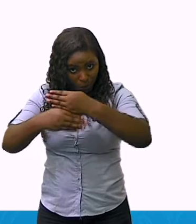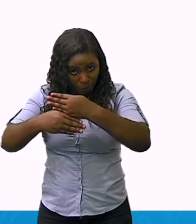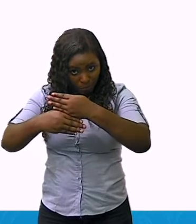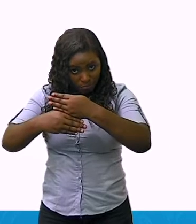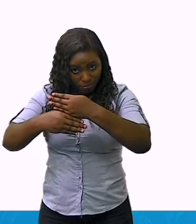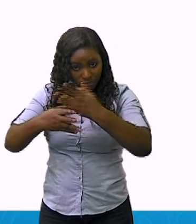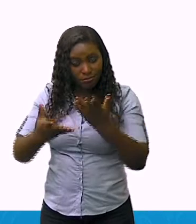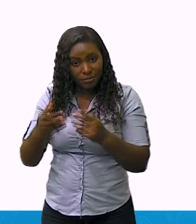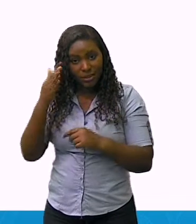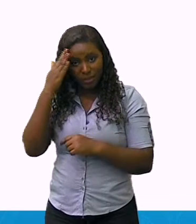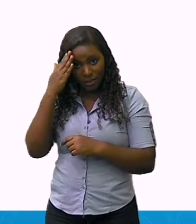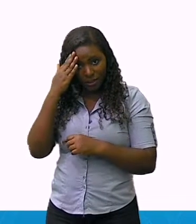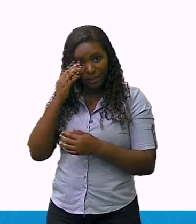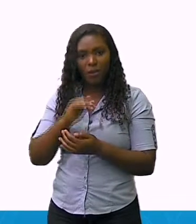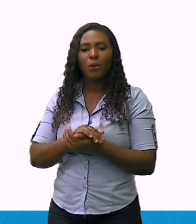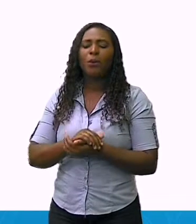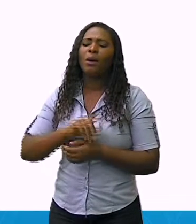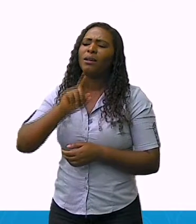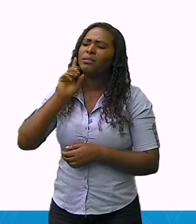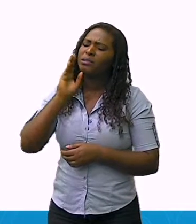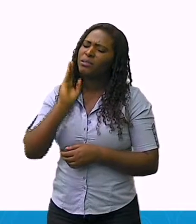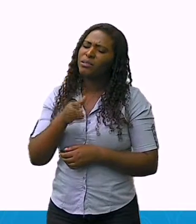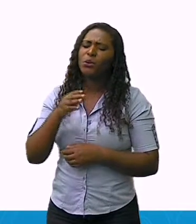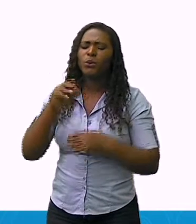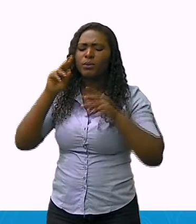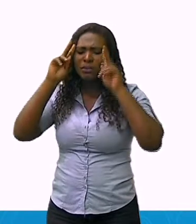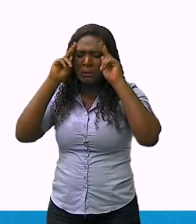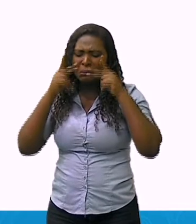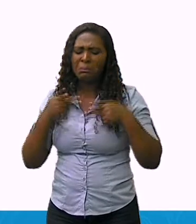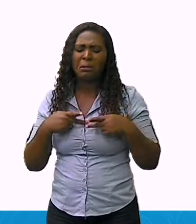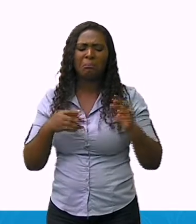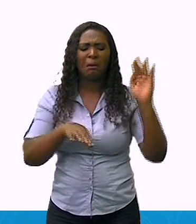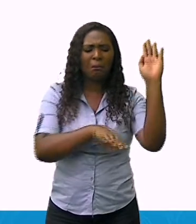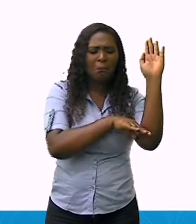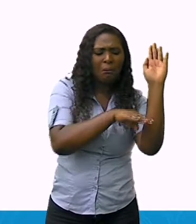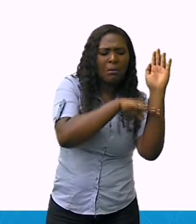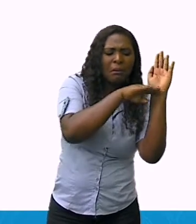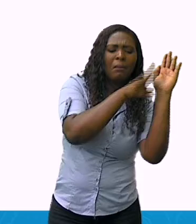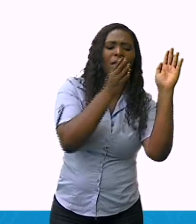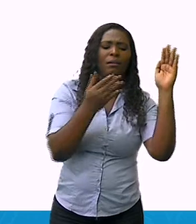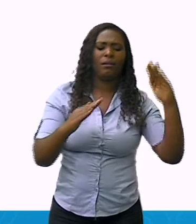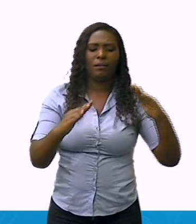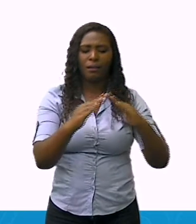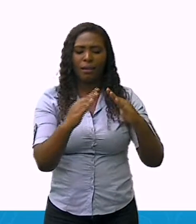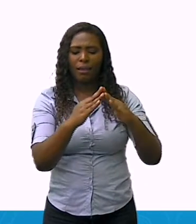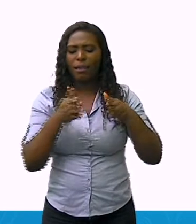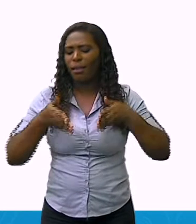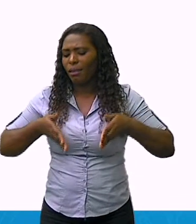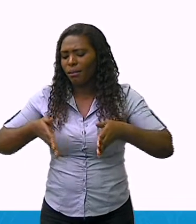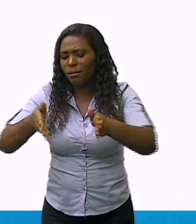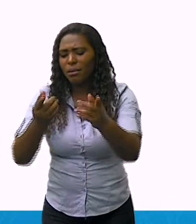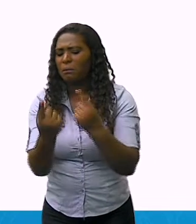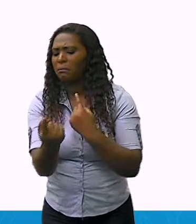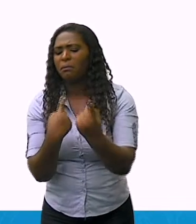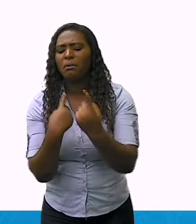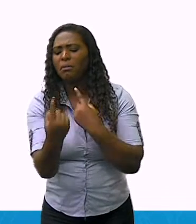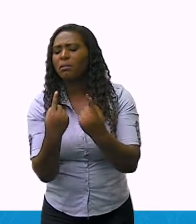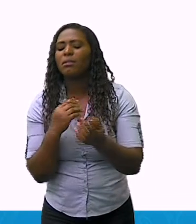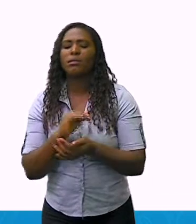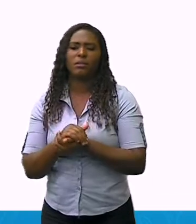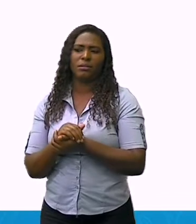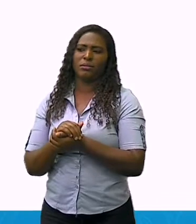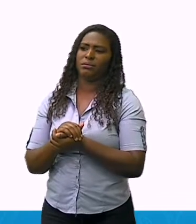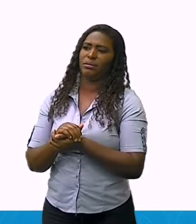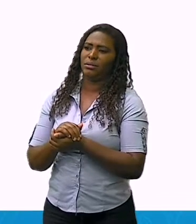ocorreram diversos tipos de intervenção humana. Note nesta fotografia que a